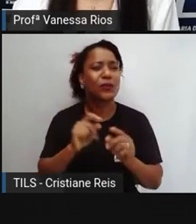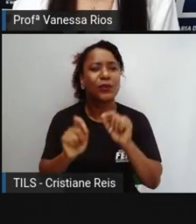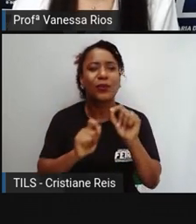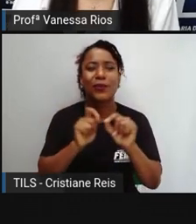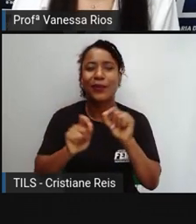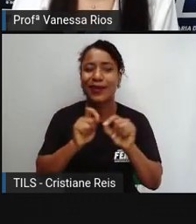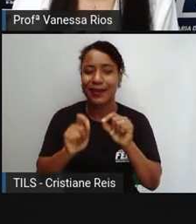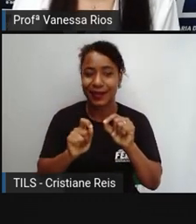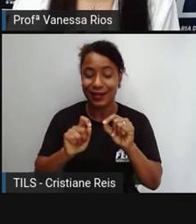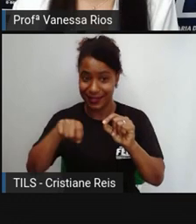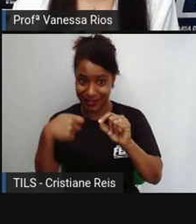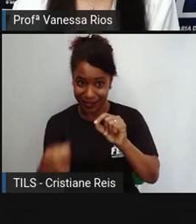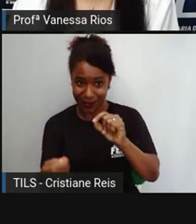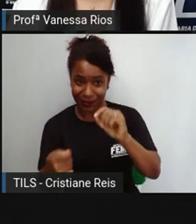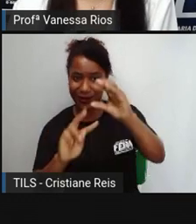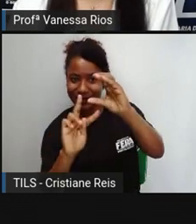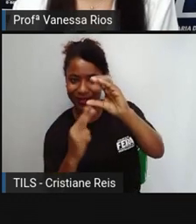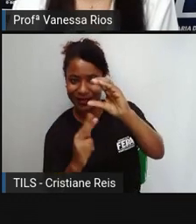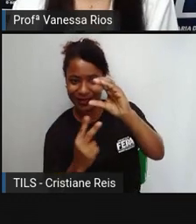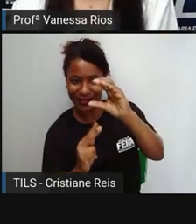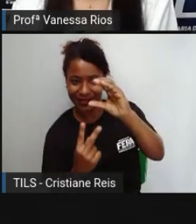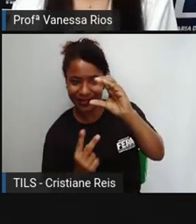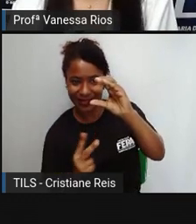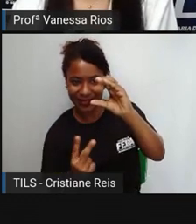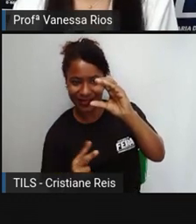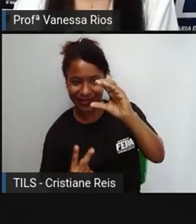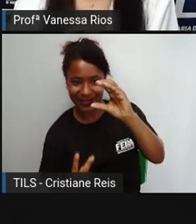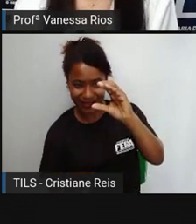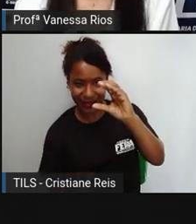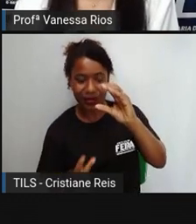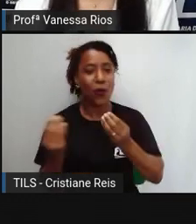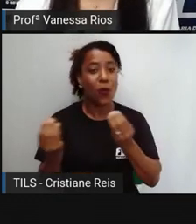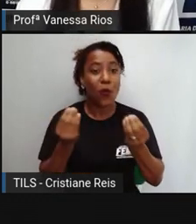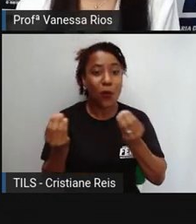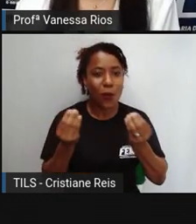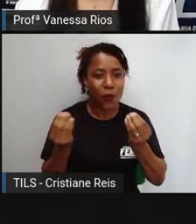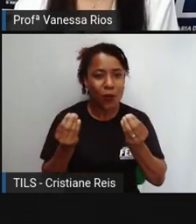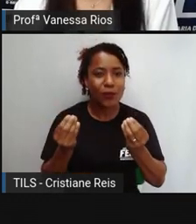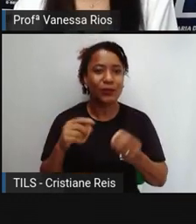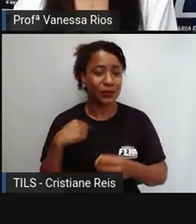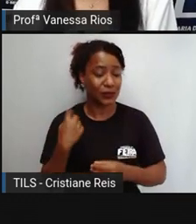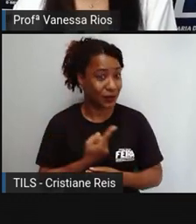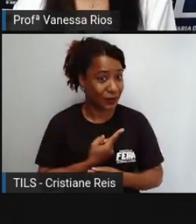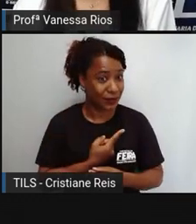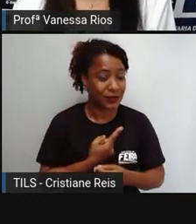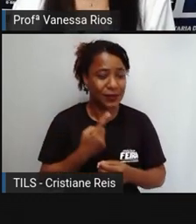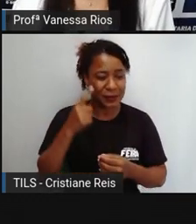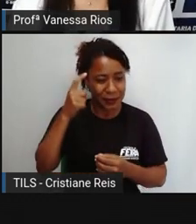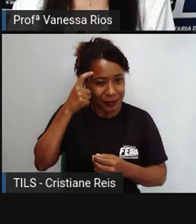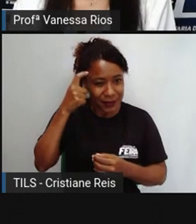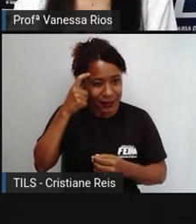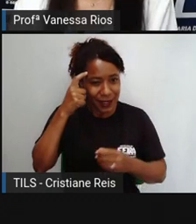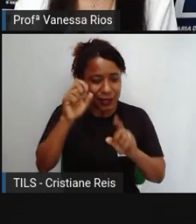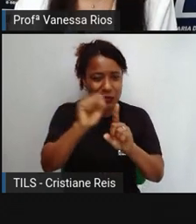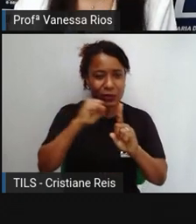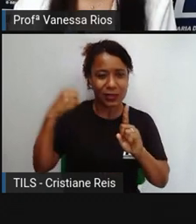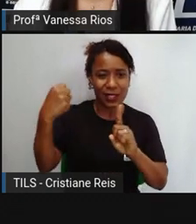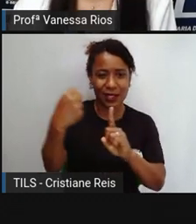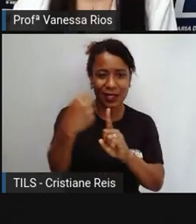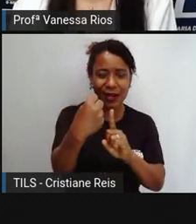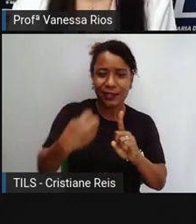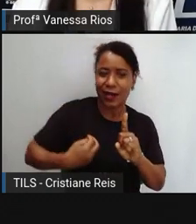De quais formas podemos registrar as vivências, a rotina, a organização de uma sociedade?